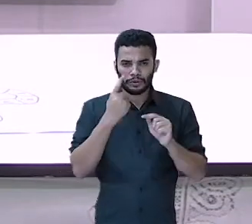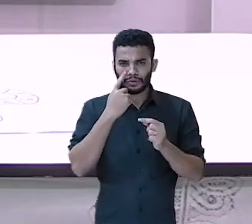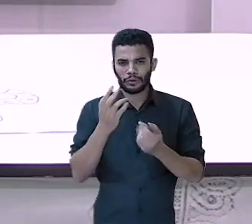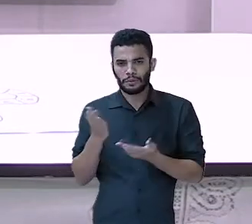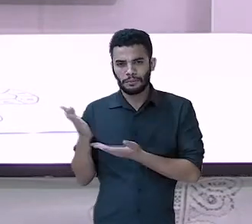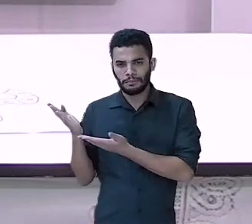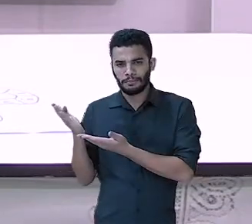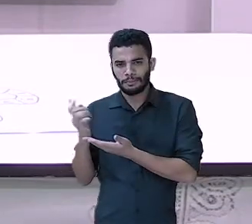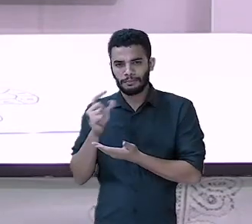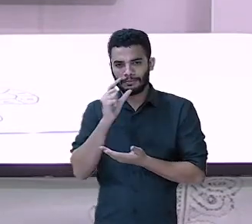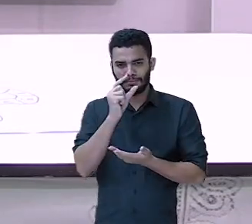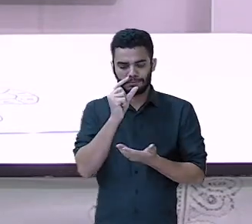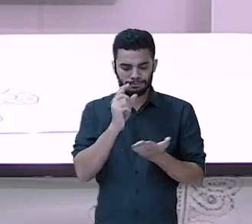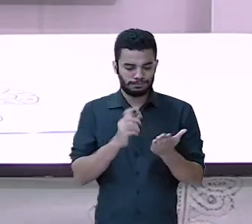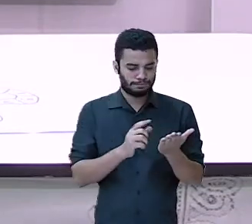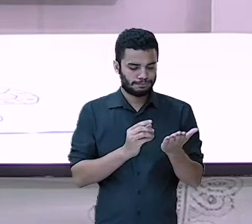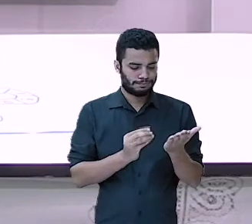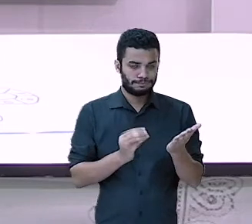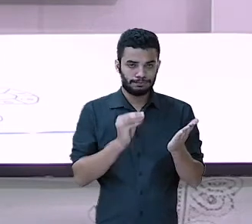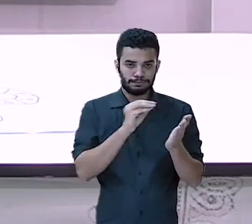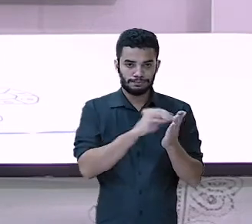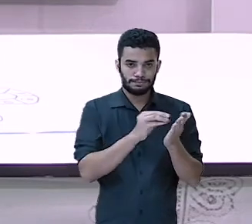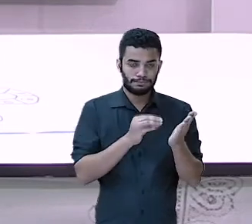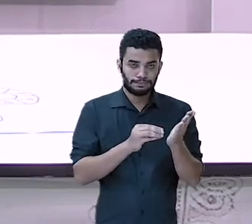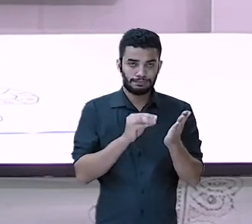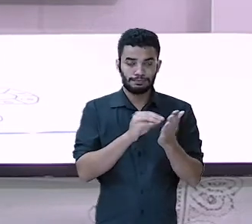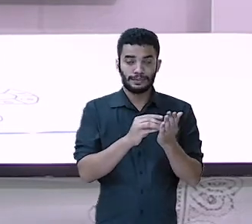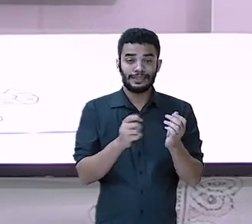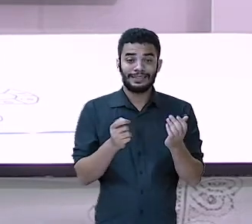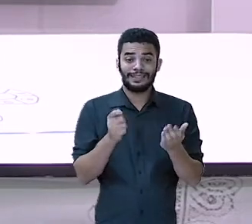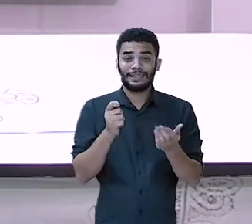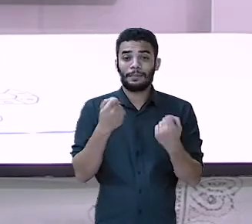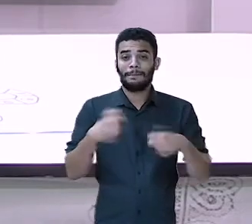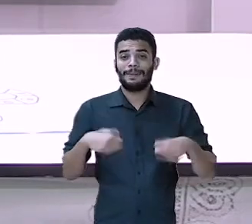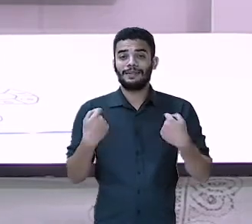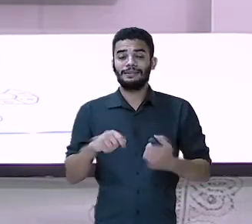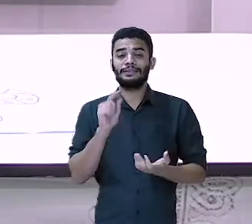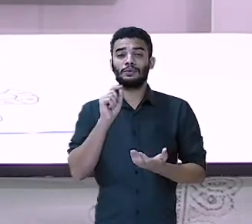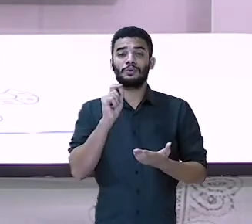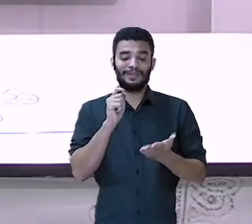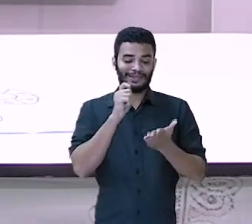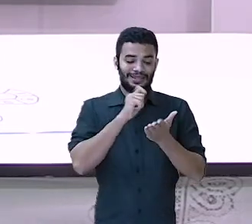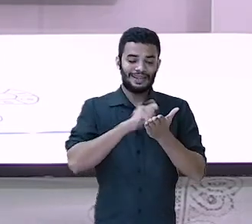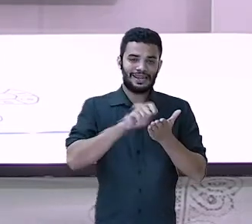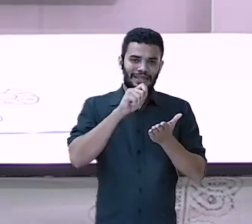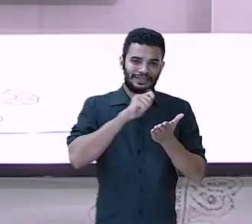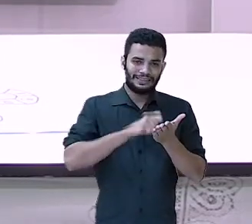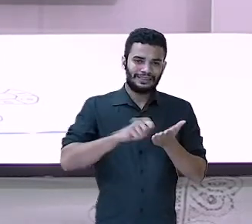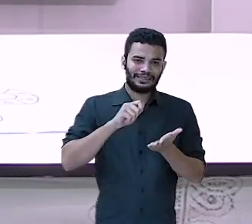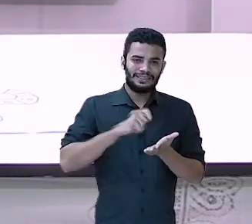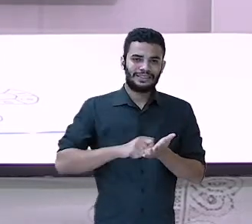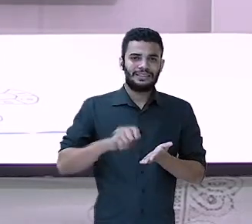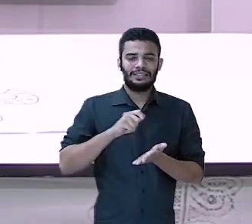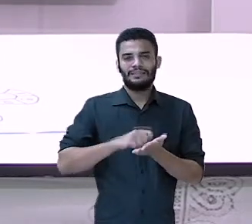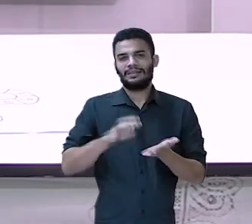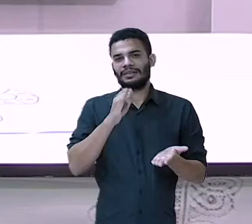E em cada quadradinho, você vai escrever alguma atividade,